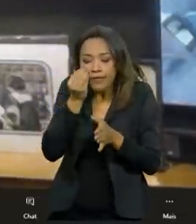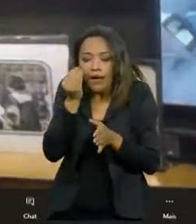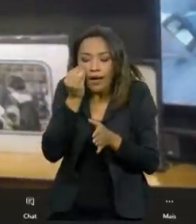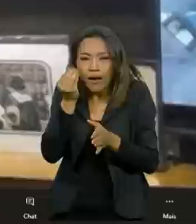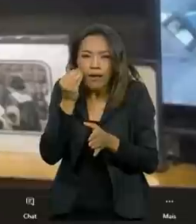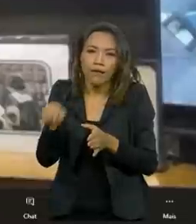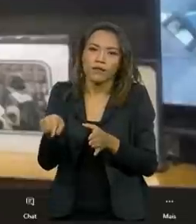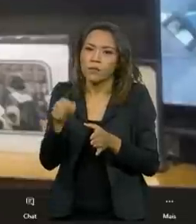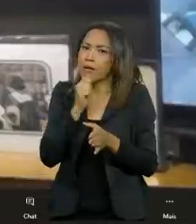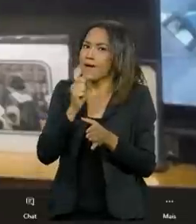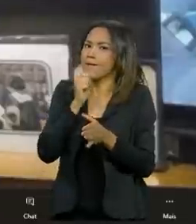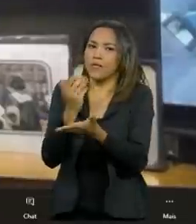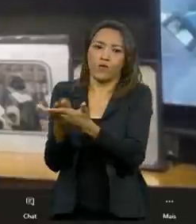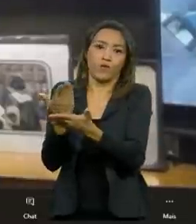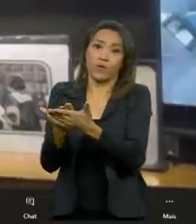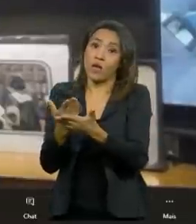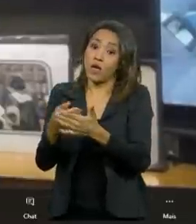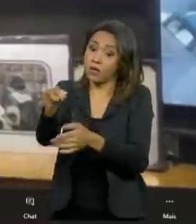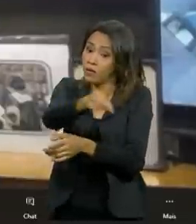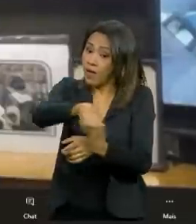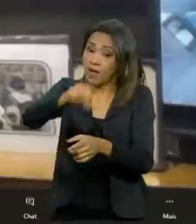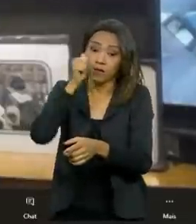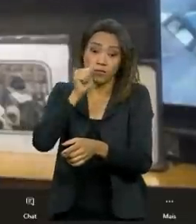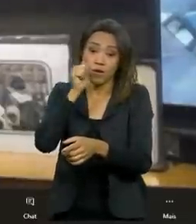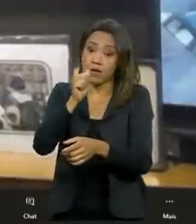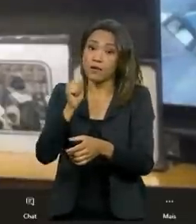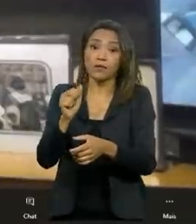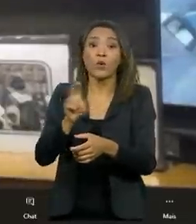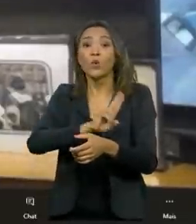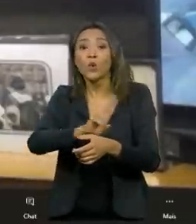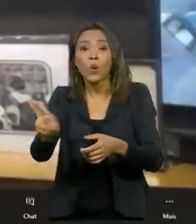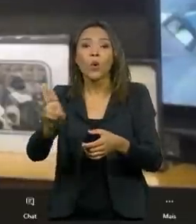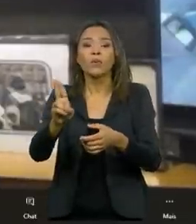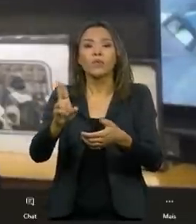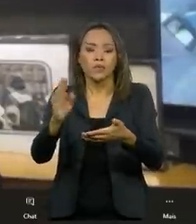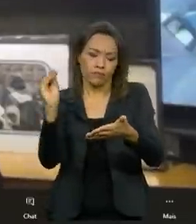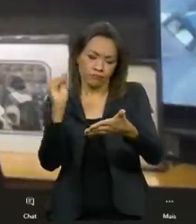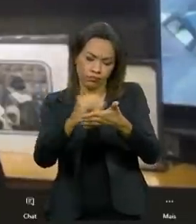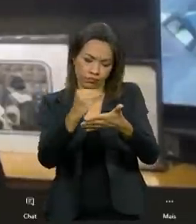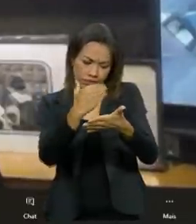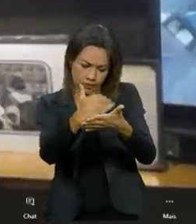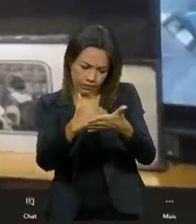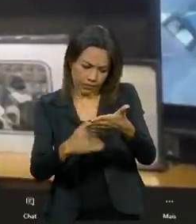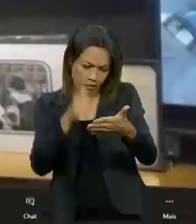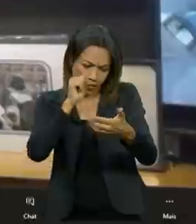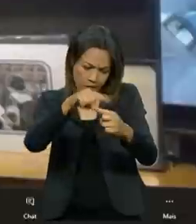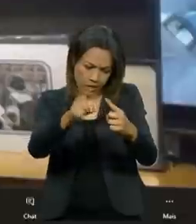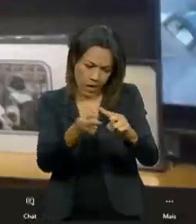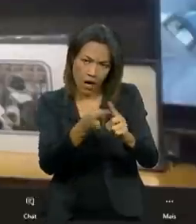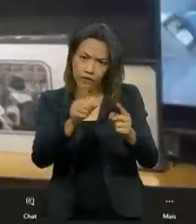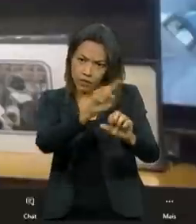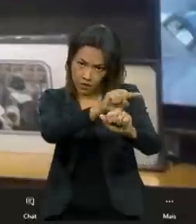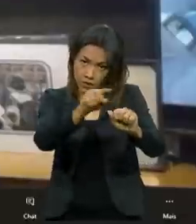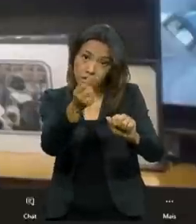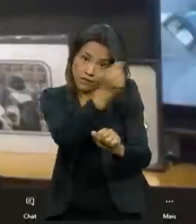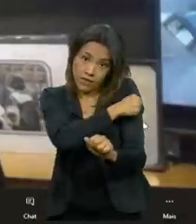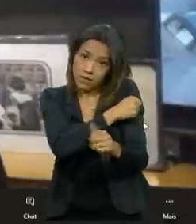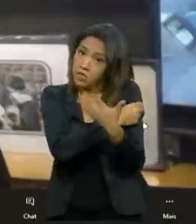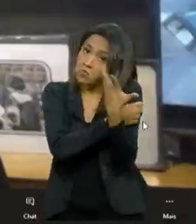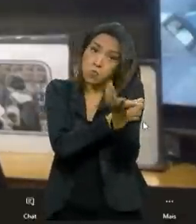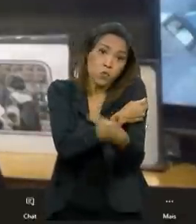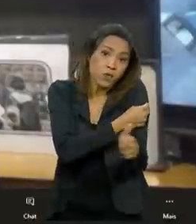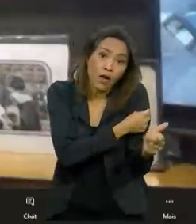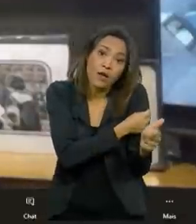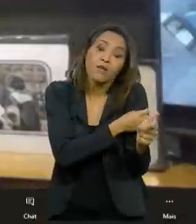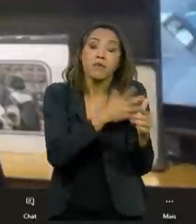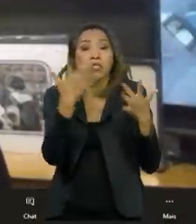como não foi estudado, elas não fazem parte das bulas das vacinas. Mas querendo ou não querendo, você termina vacinando grávidas